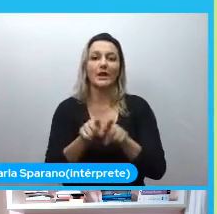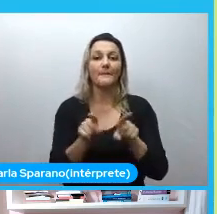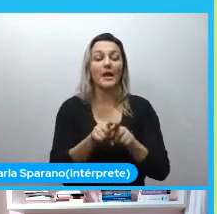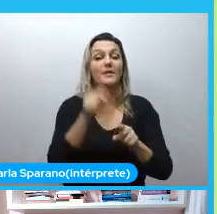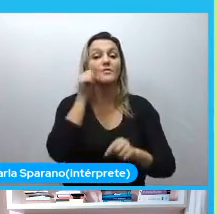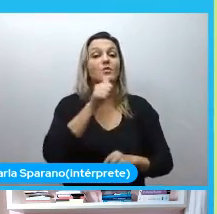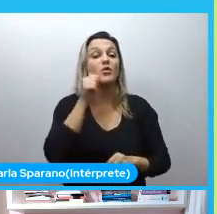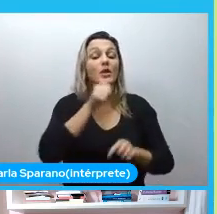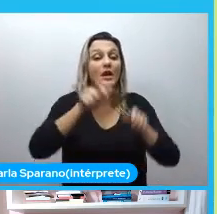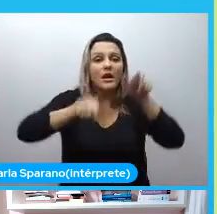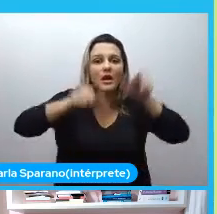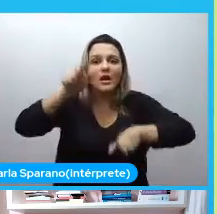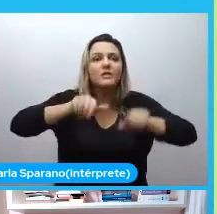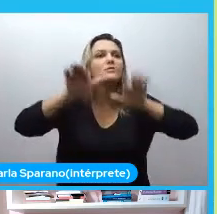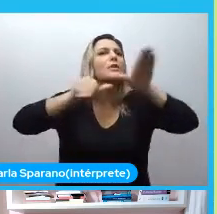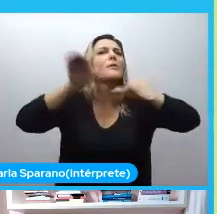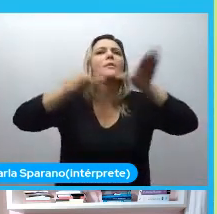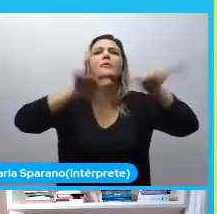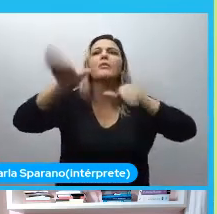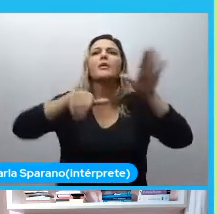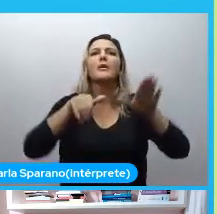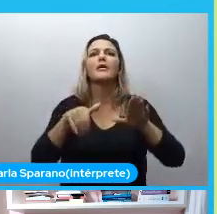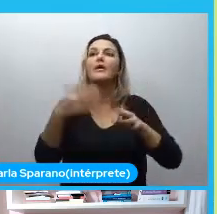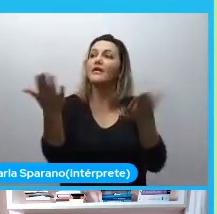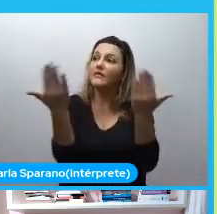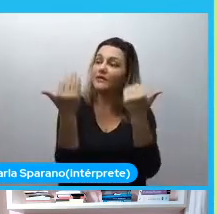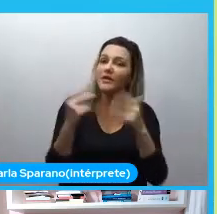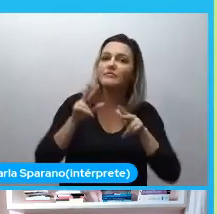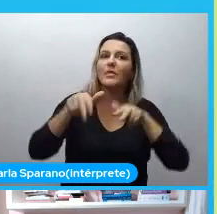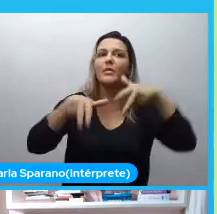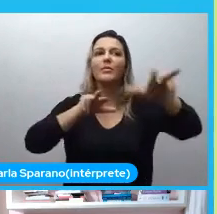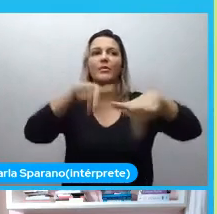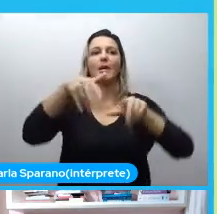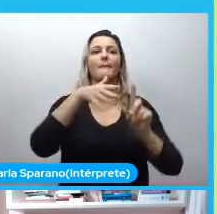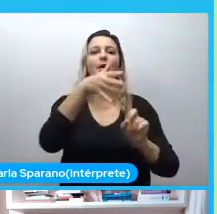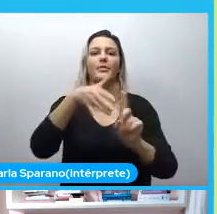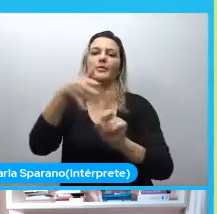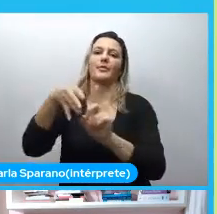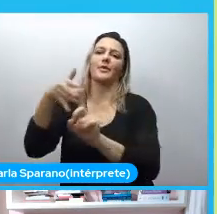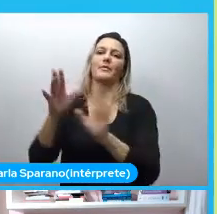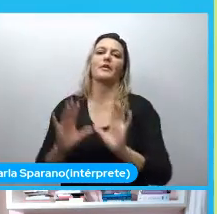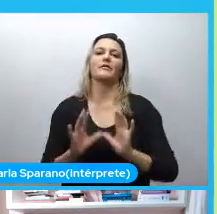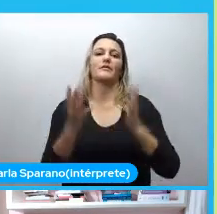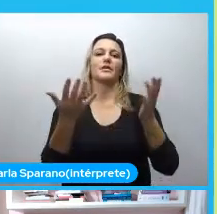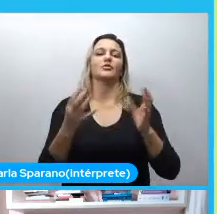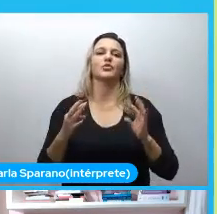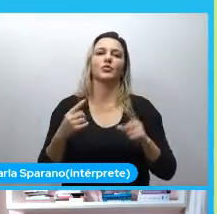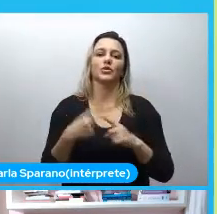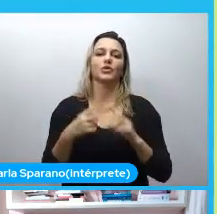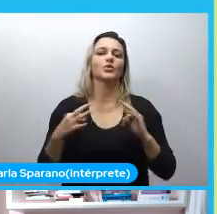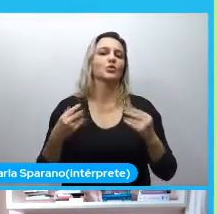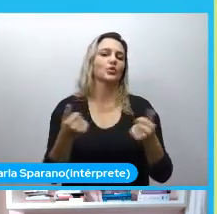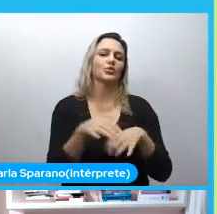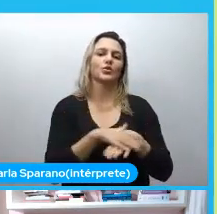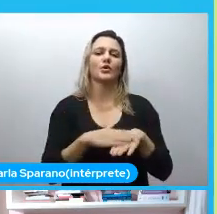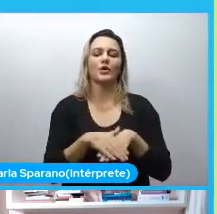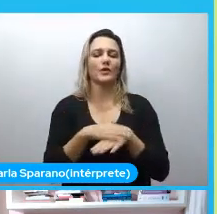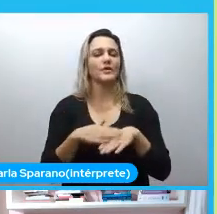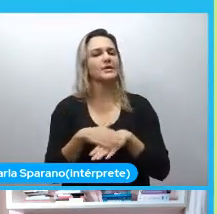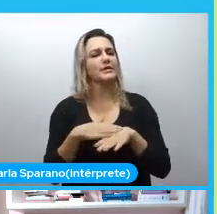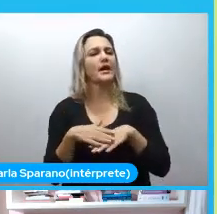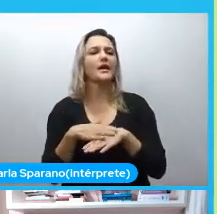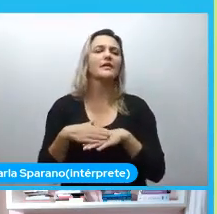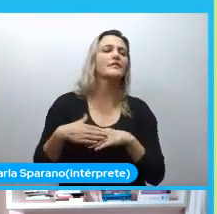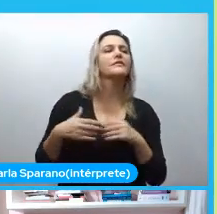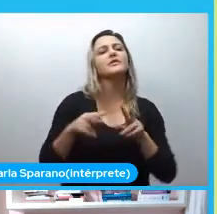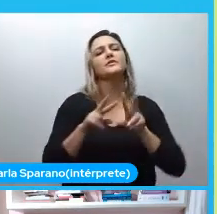Foi um marco muito importante para a gente. Porque com todo mundo com quem a gente conversava sobre a iniciativa,